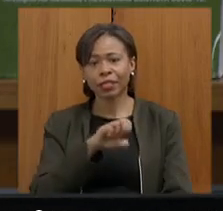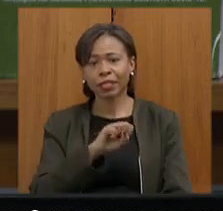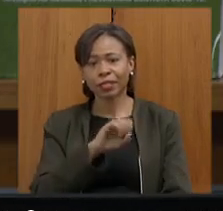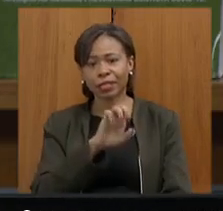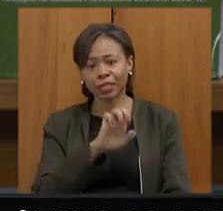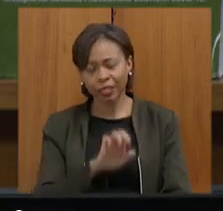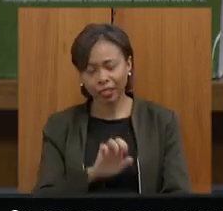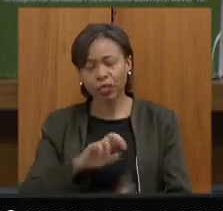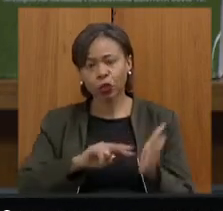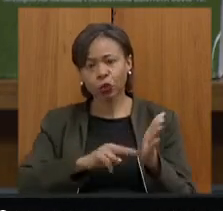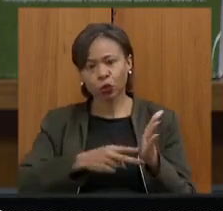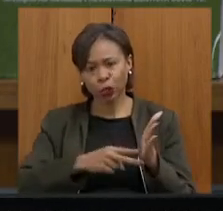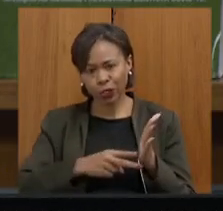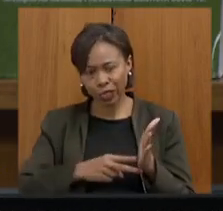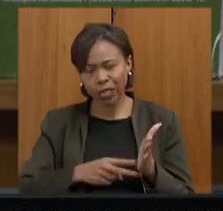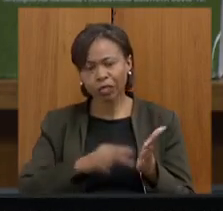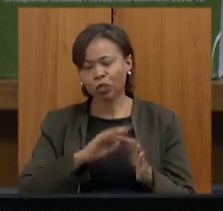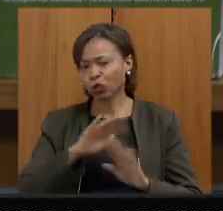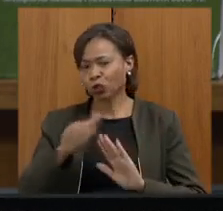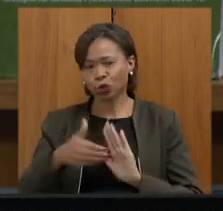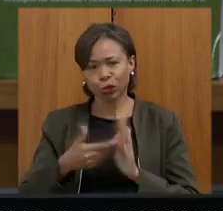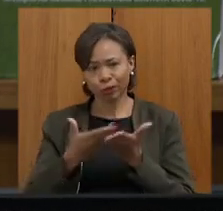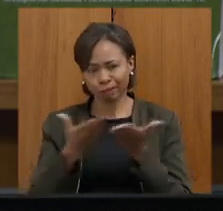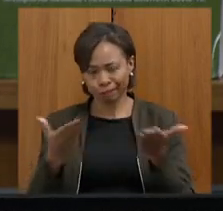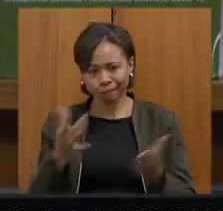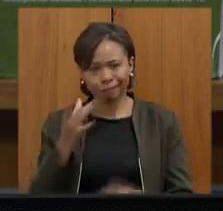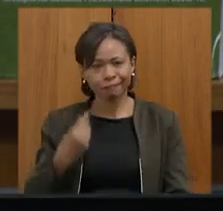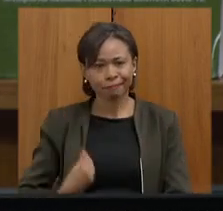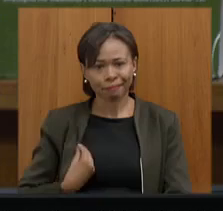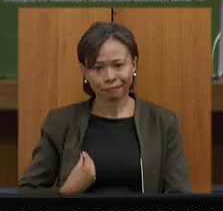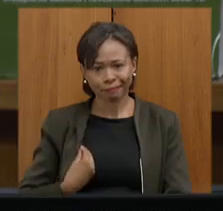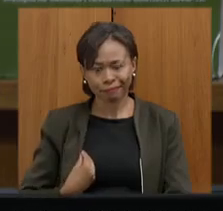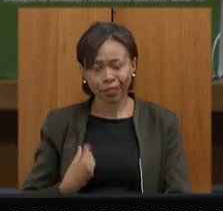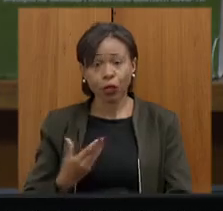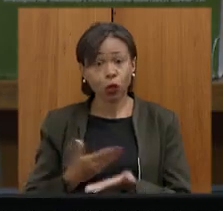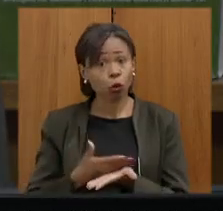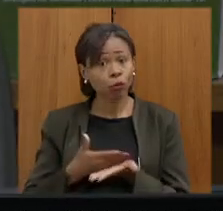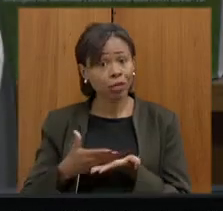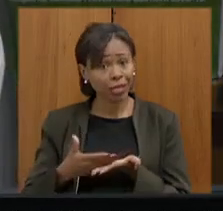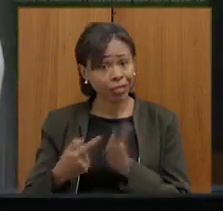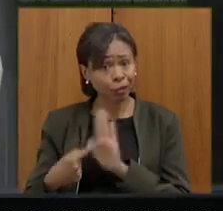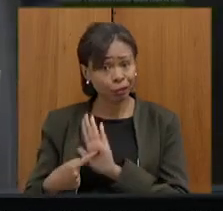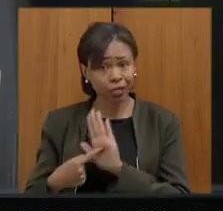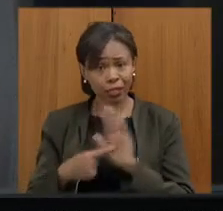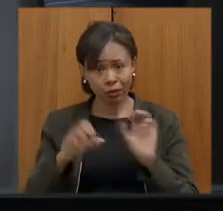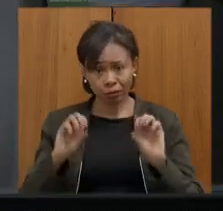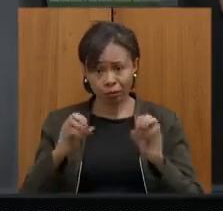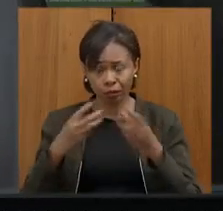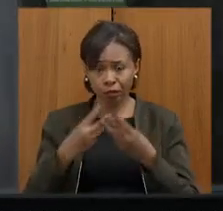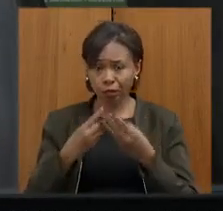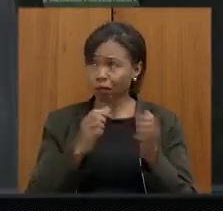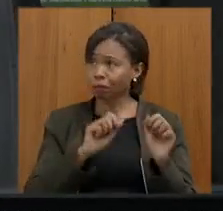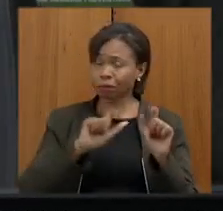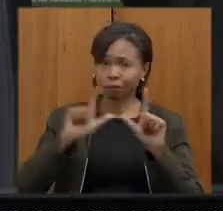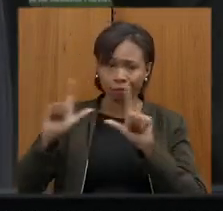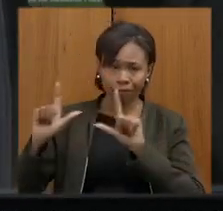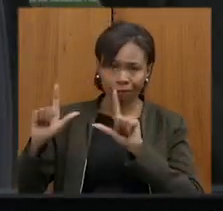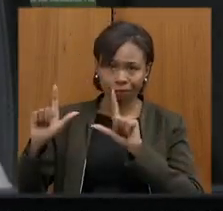todos que estão aqui presentes. Queria iniciar fazendo a apresentação que eu trouxe, se possível, se a gente conseguir exibir.